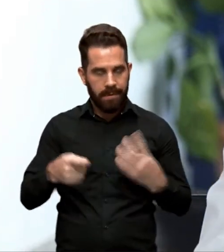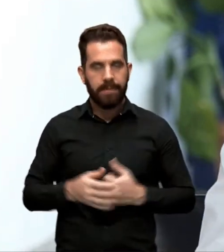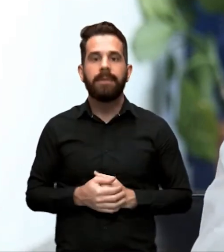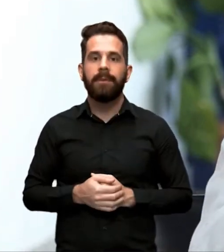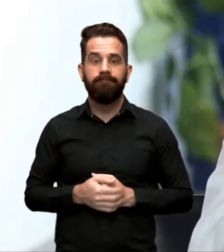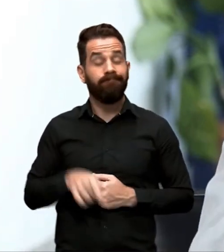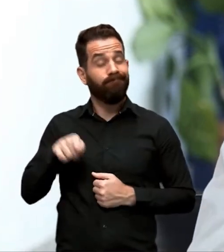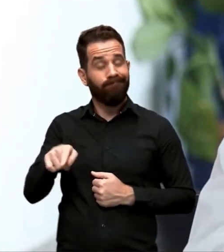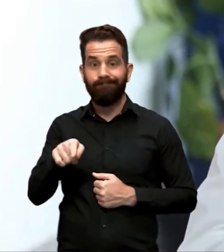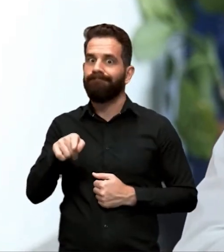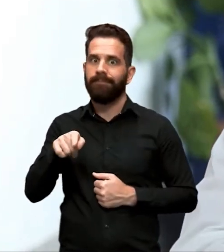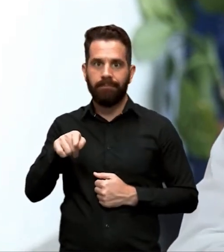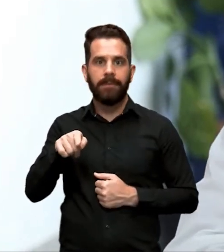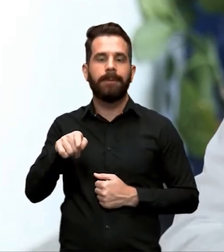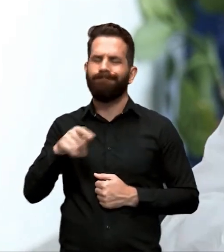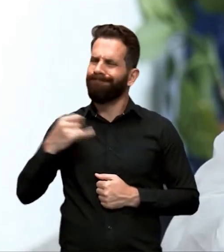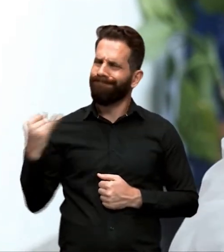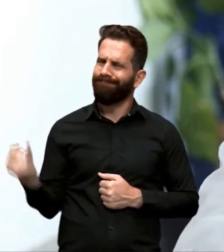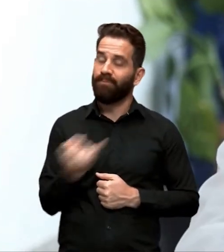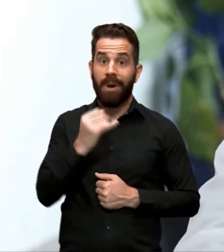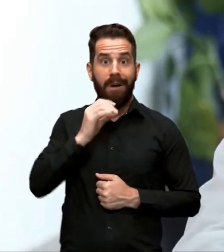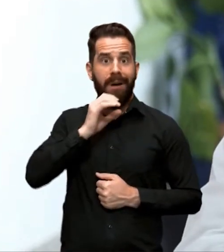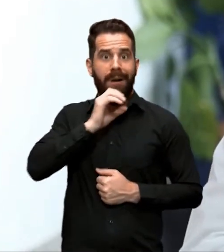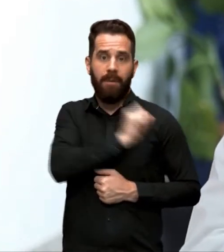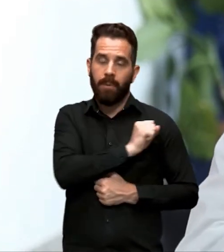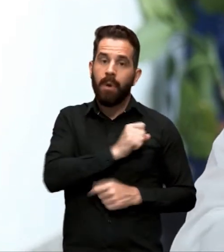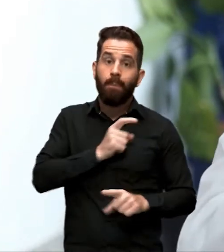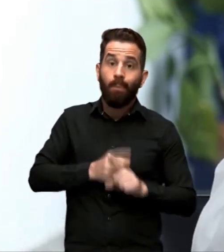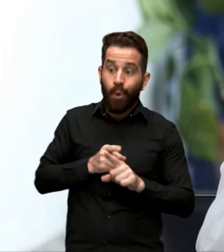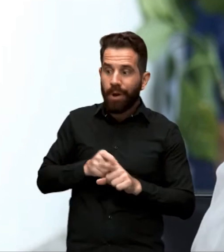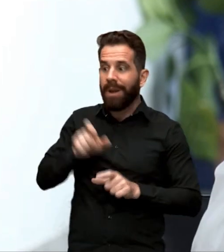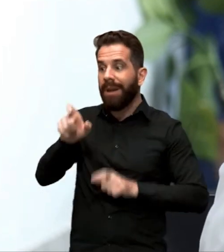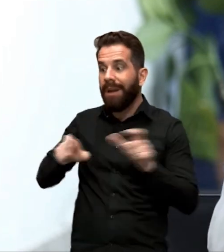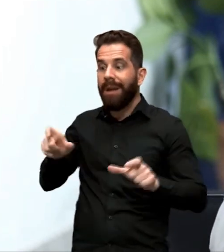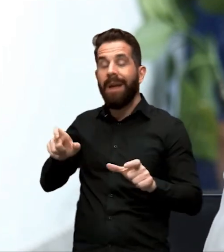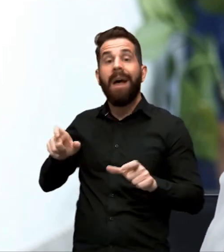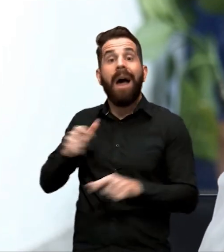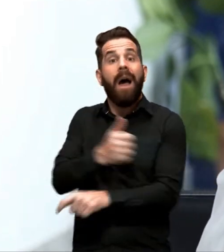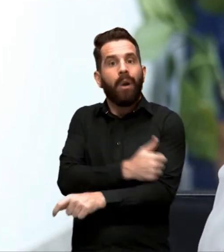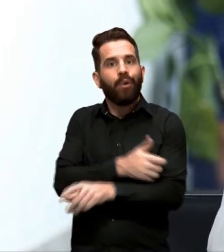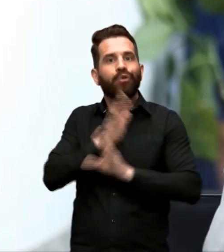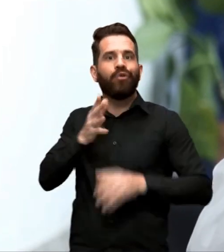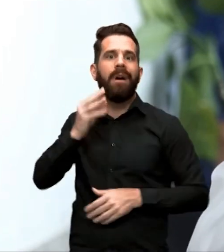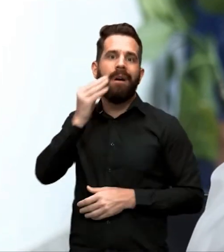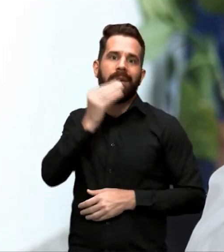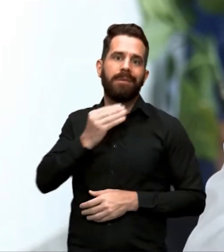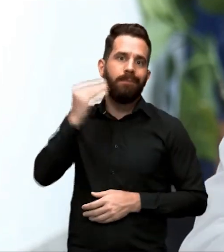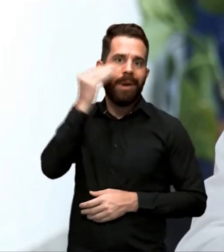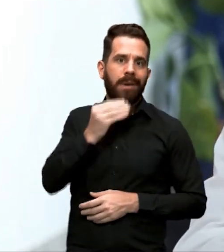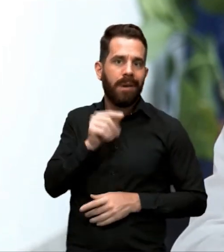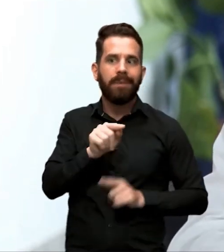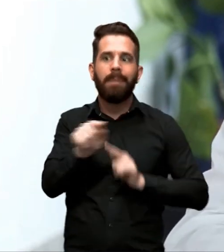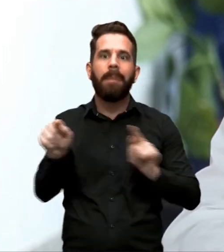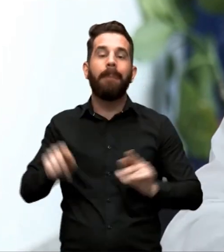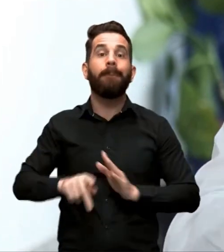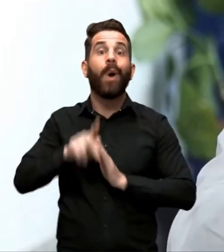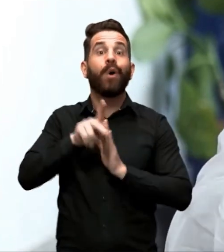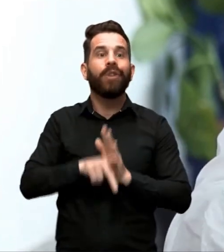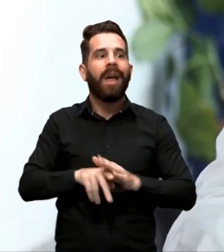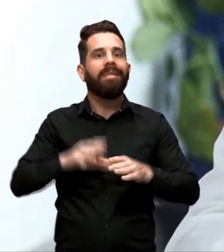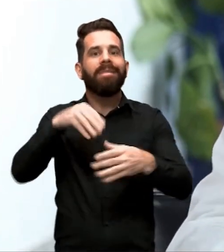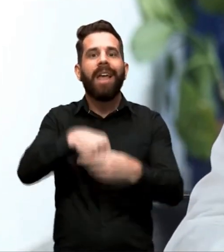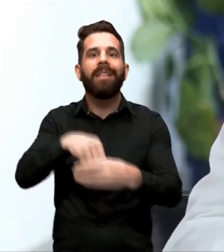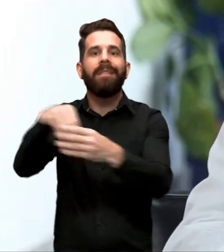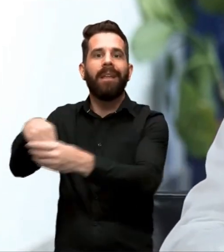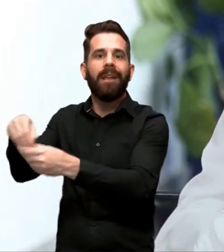projeto, porque esses alunos já tinham muita experiência em trabalhar com projetos nos seus cursos. Então, colocar